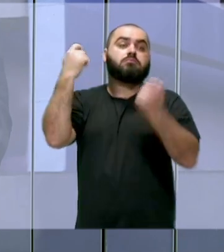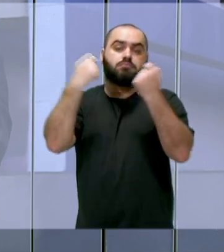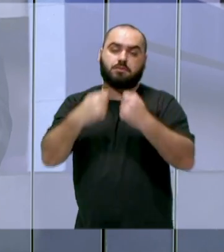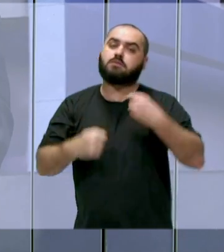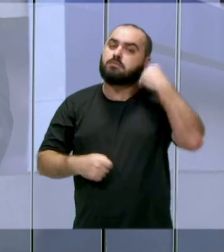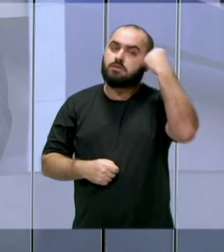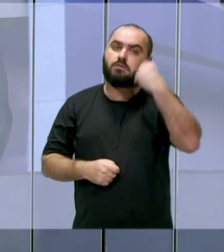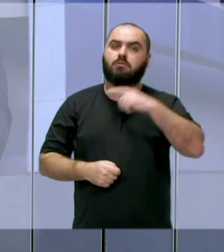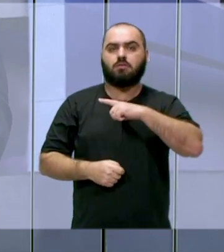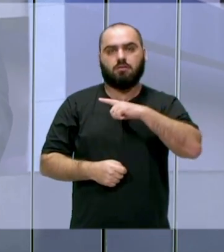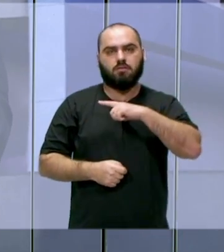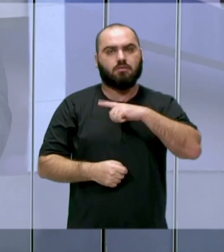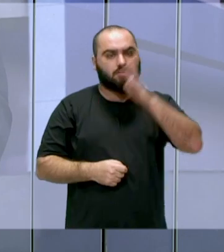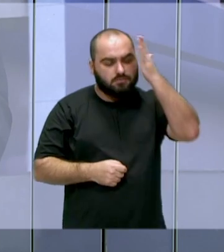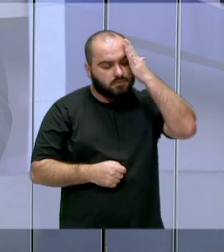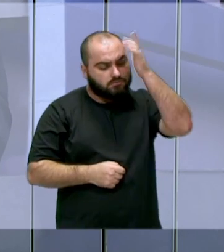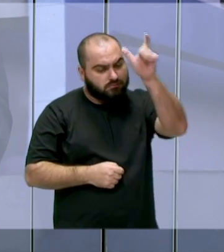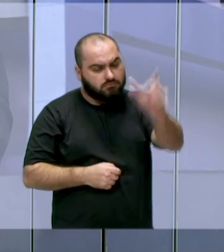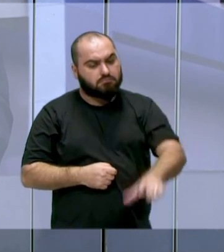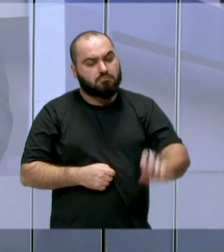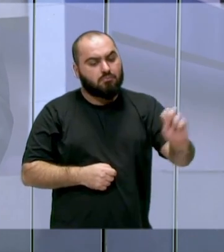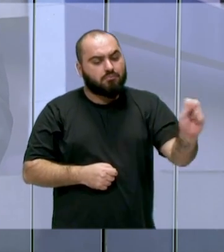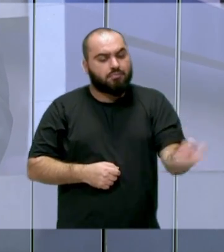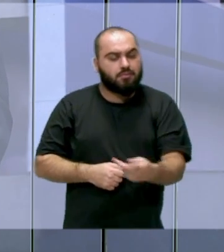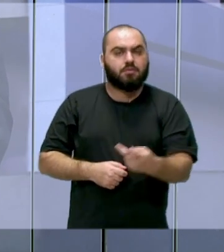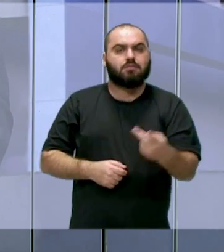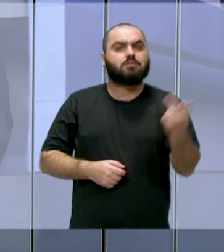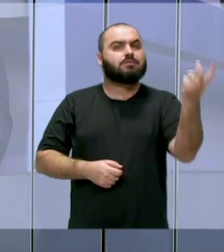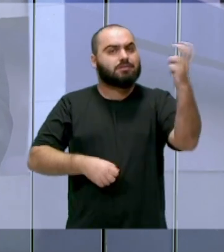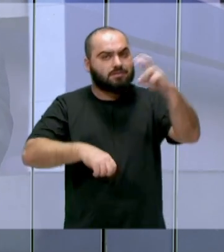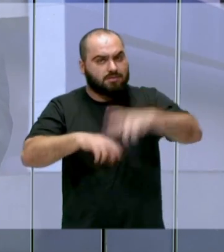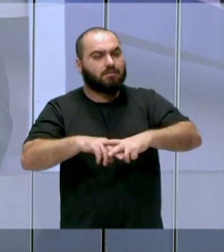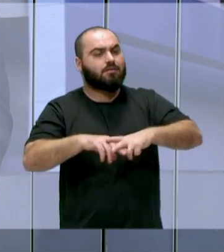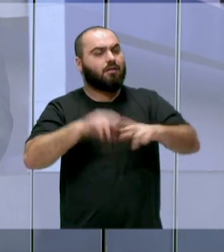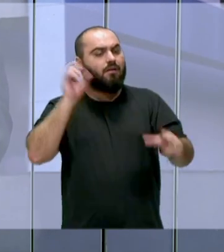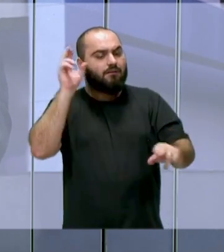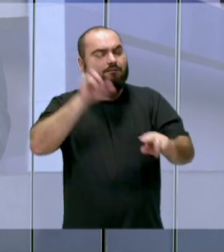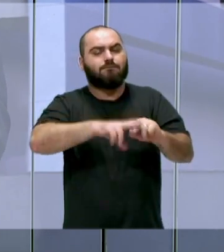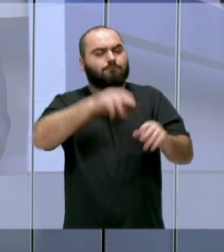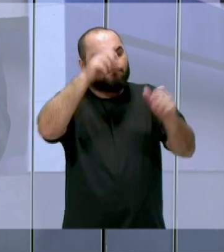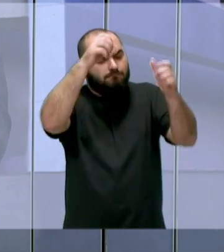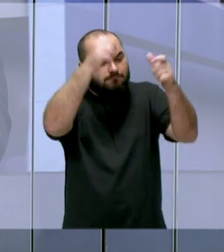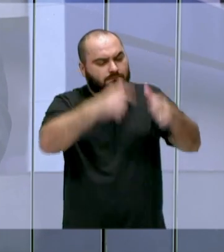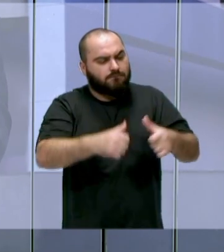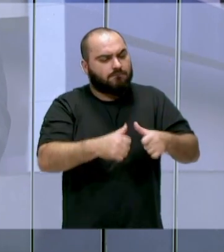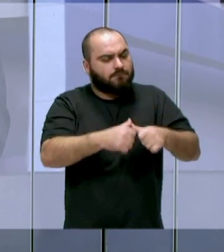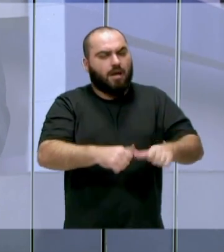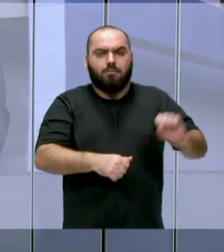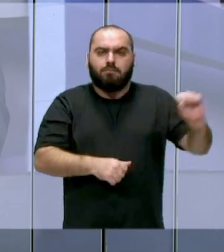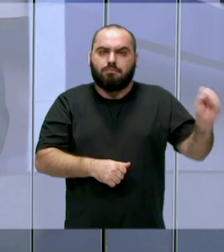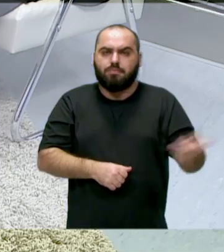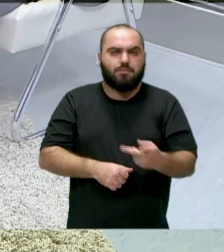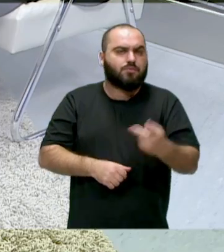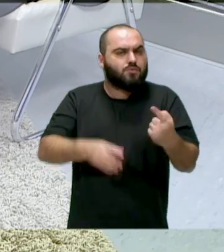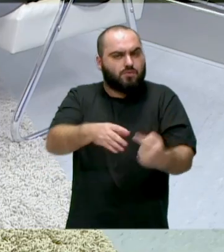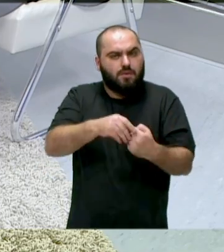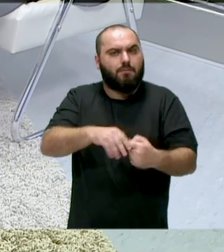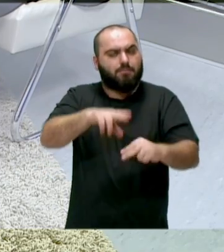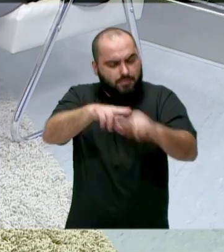oportunidade de estar no outro lado também, de você estar na cadeira, então é uma oportunidade assim única, é isso que me engajou.